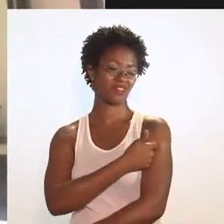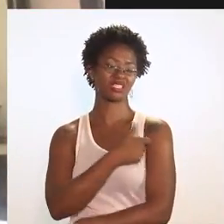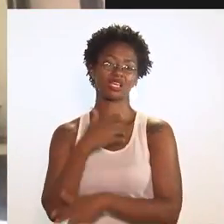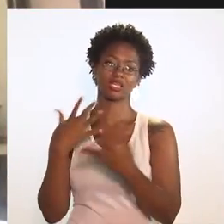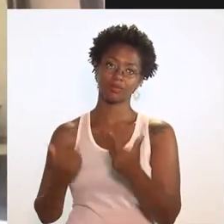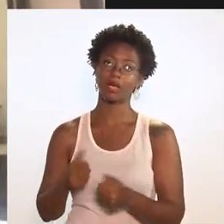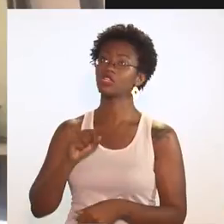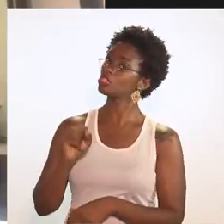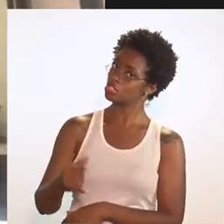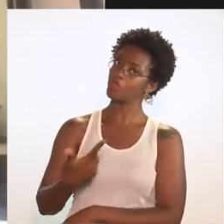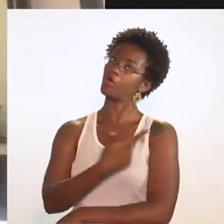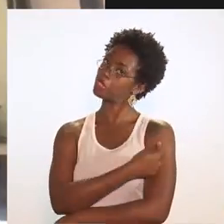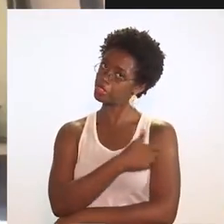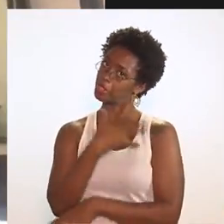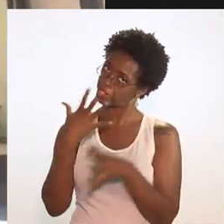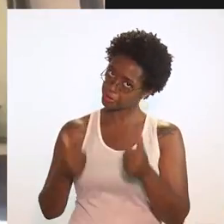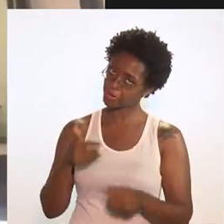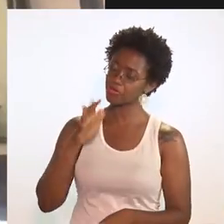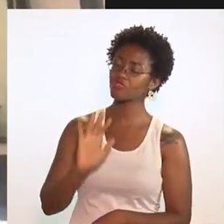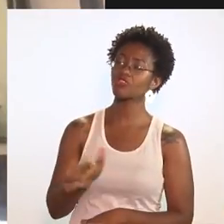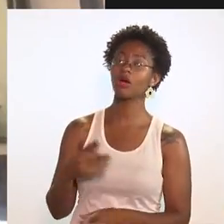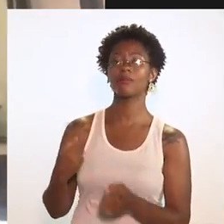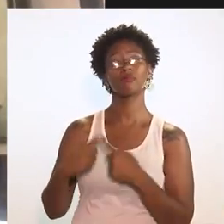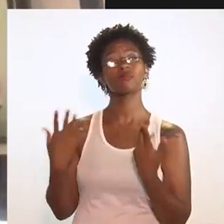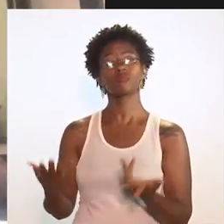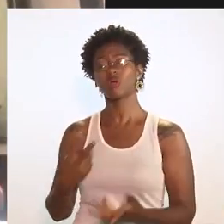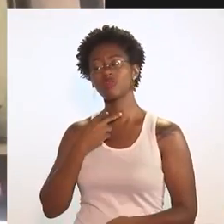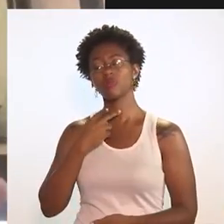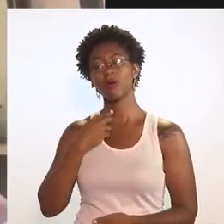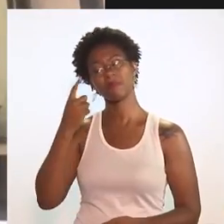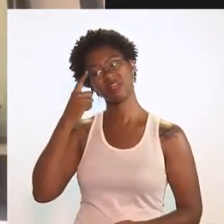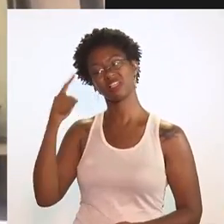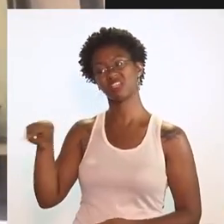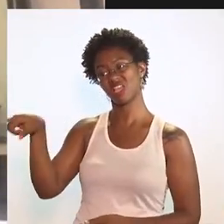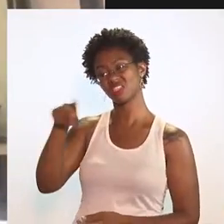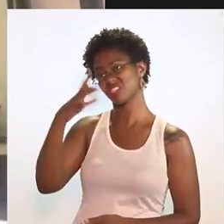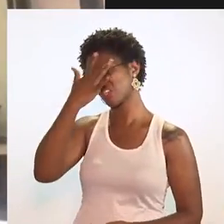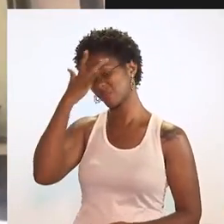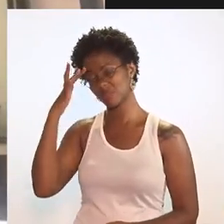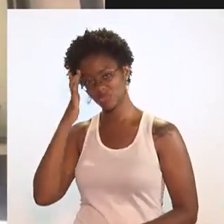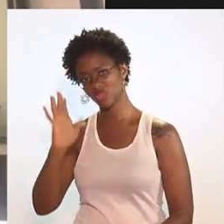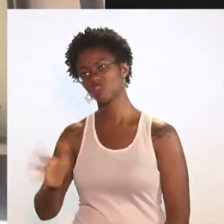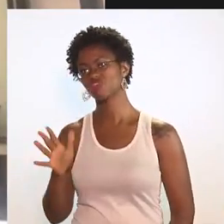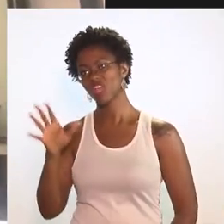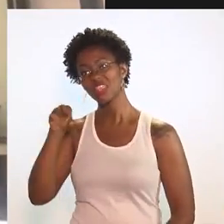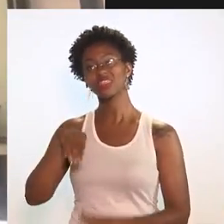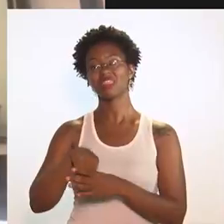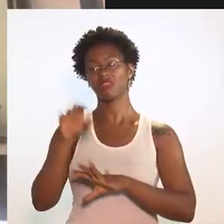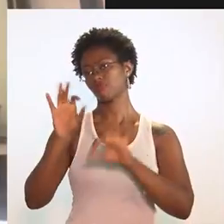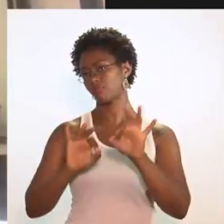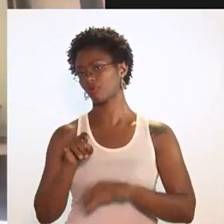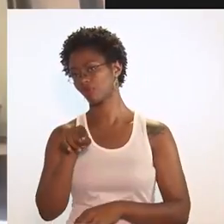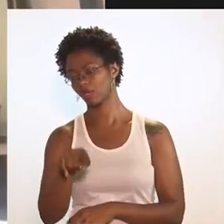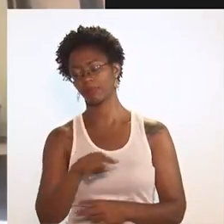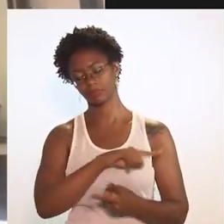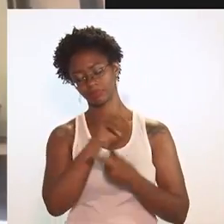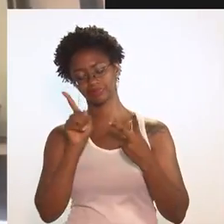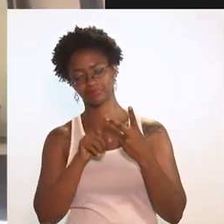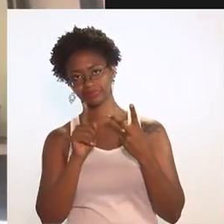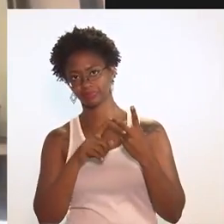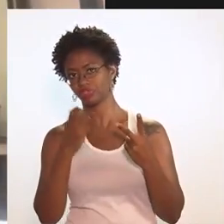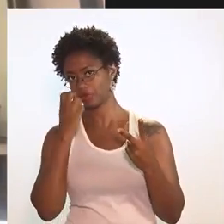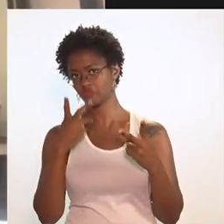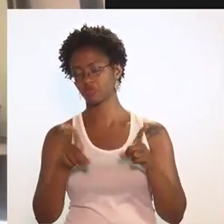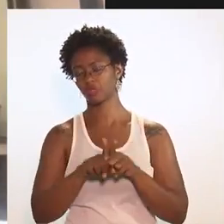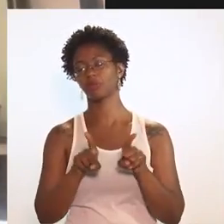vacinadas. Então, se elas são as primeiras a serem vacinadas, por que não pensar nessas pessoas já dentro desse programa? Outro